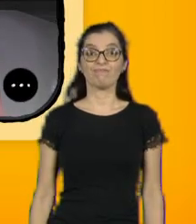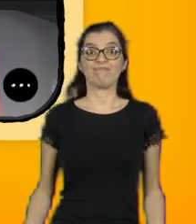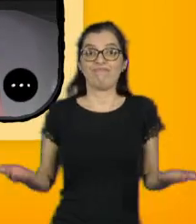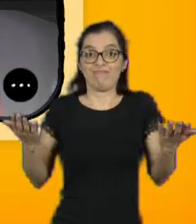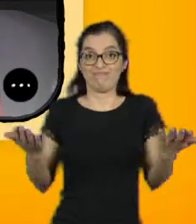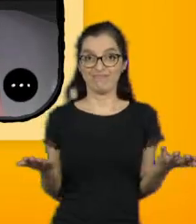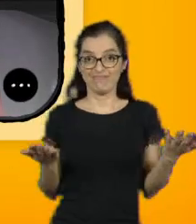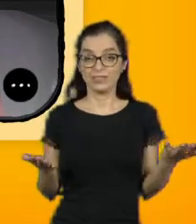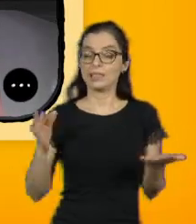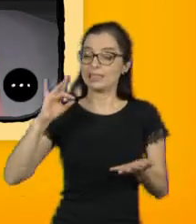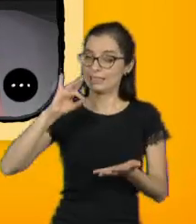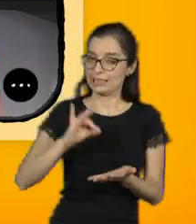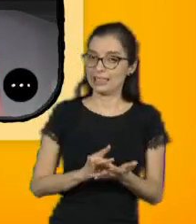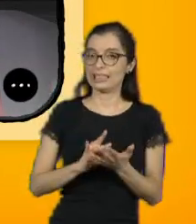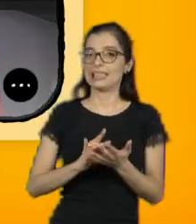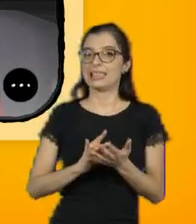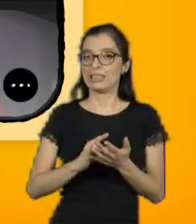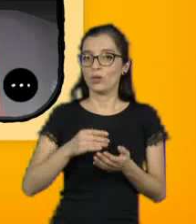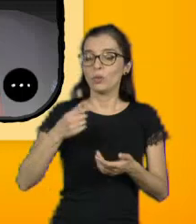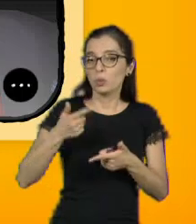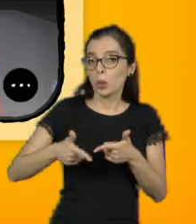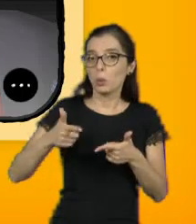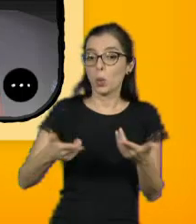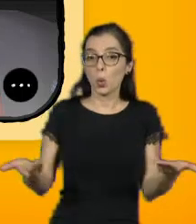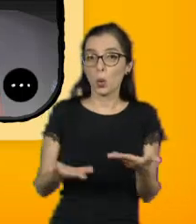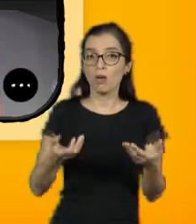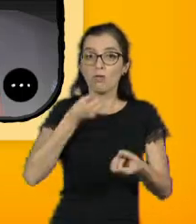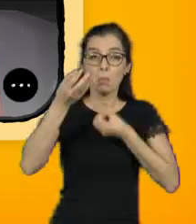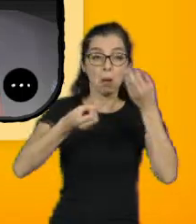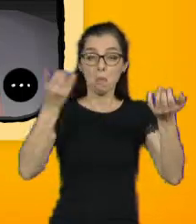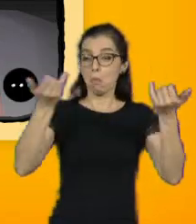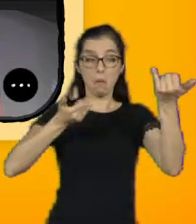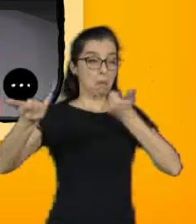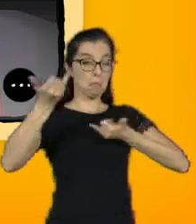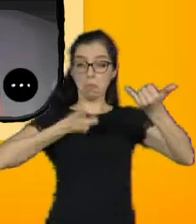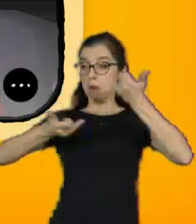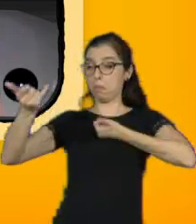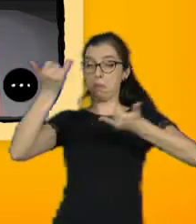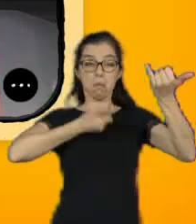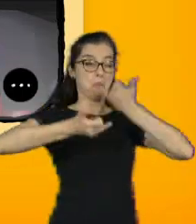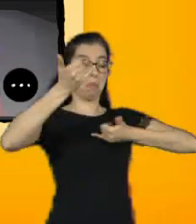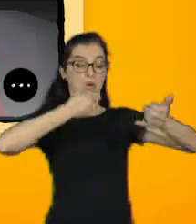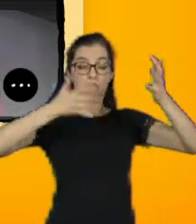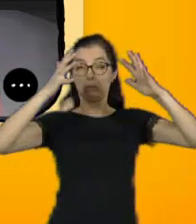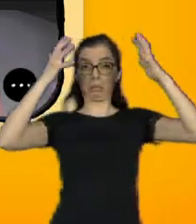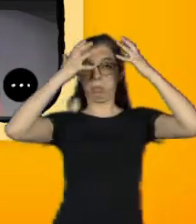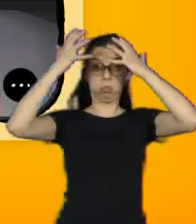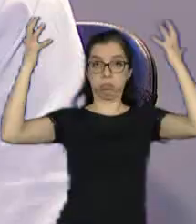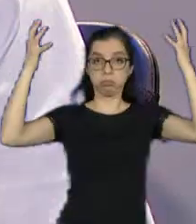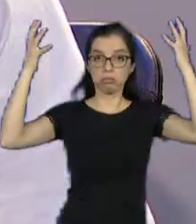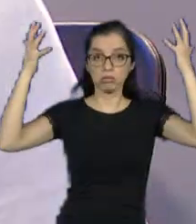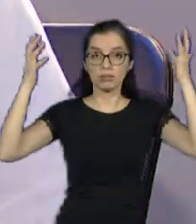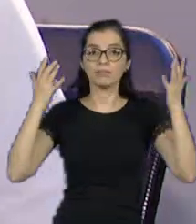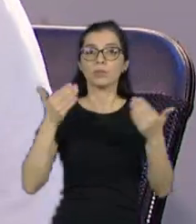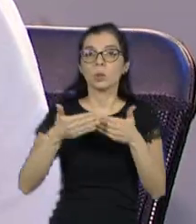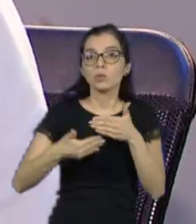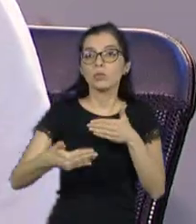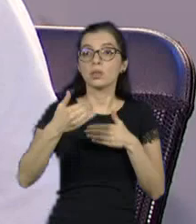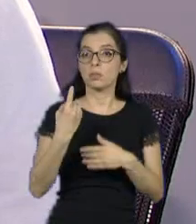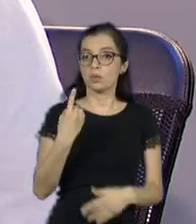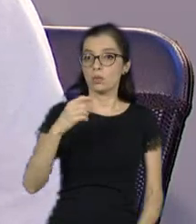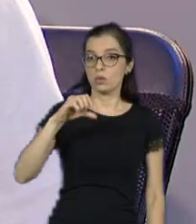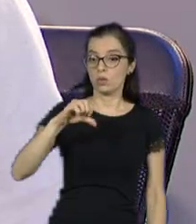A gente vive com um problema que é o excesso de informação. Um problema social que vem desde a década de 90 do século